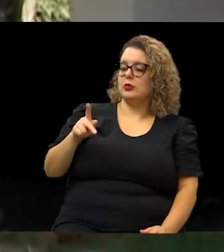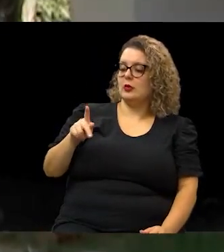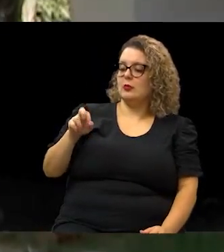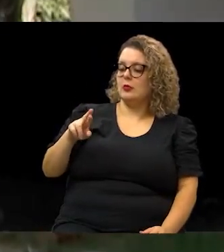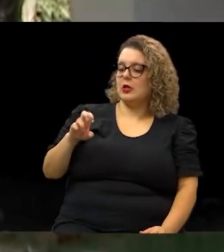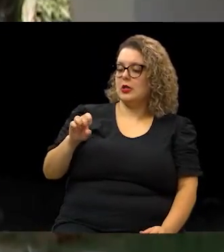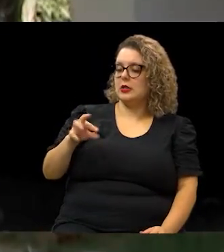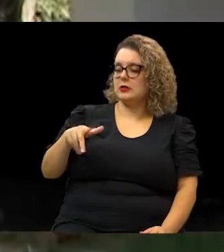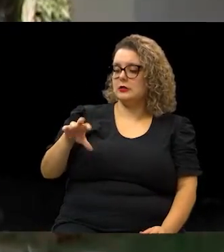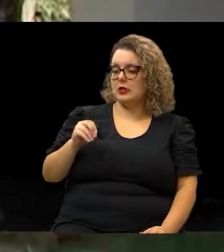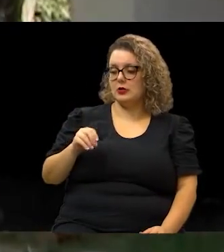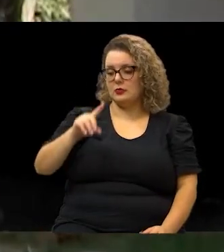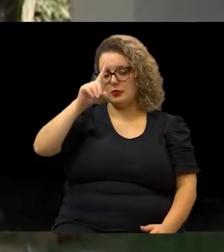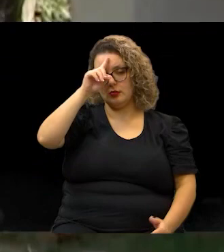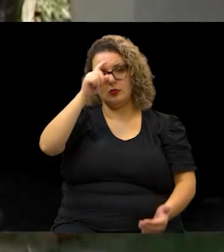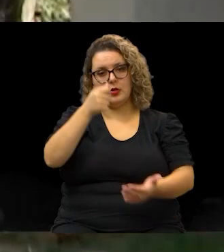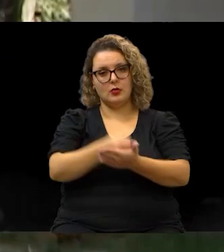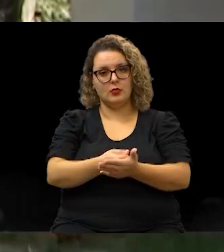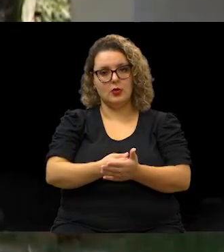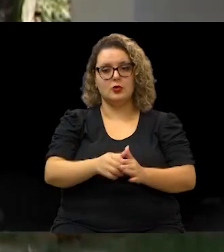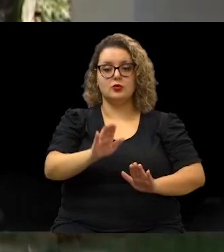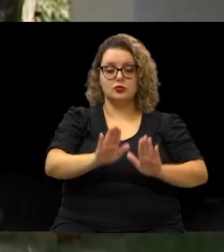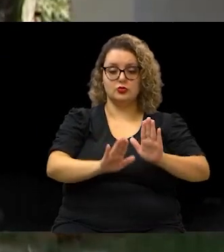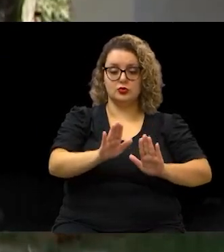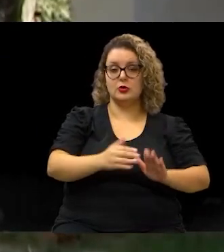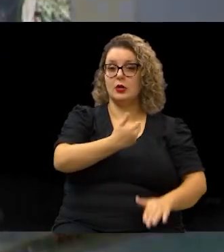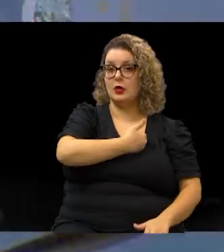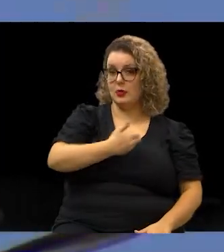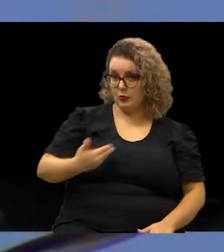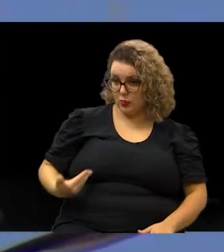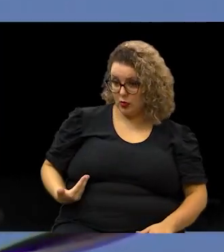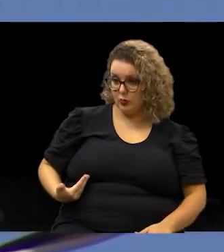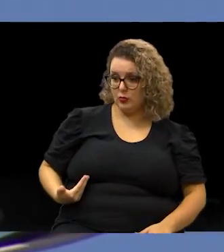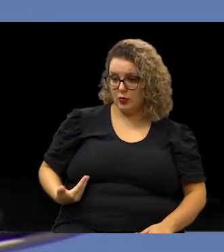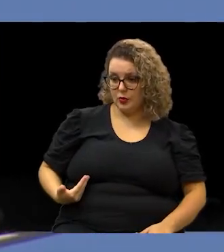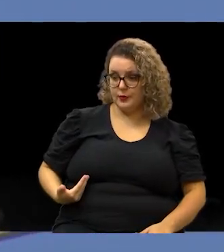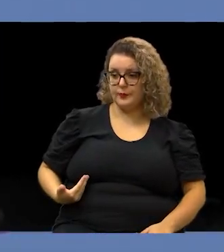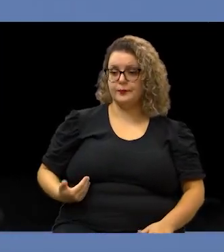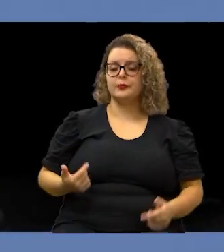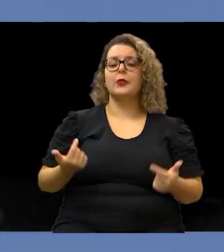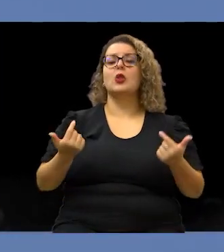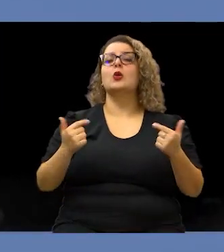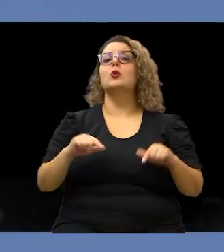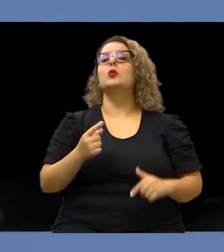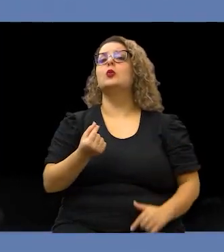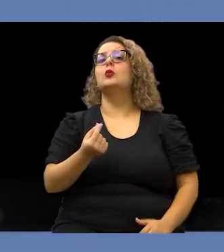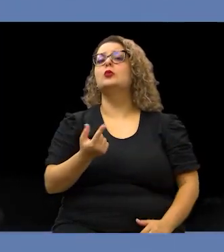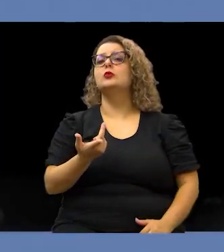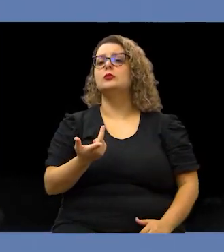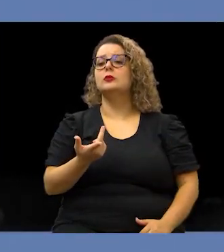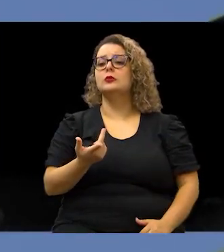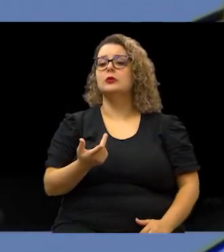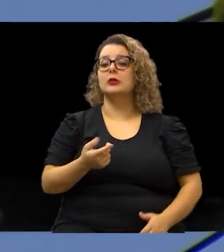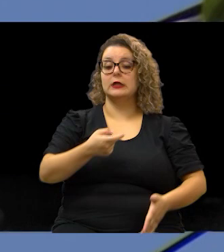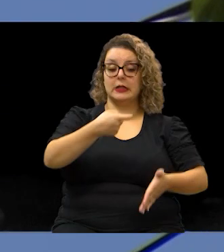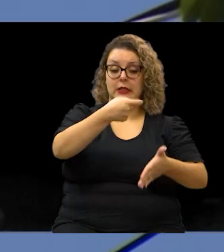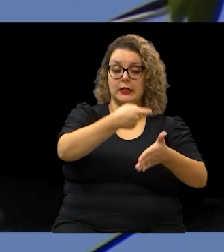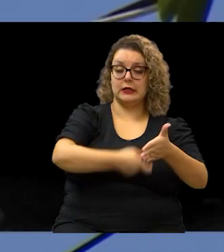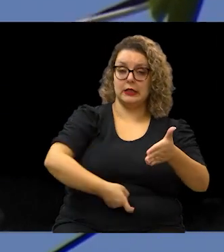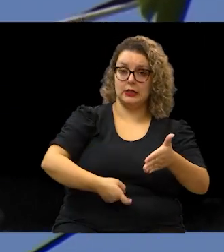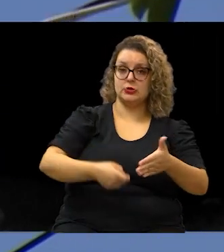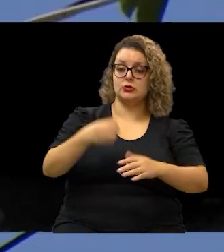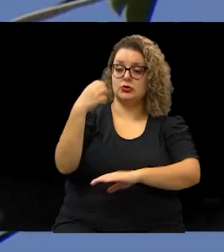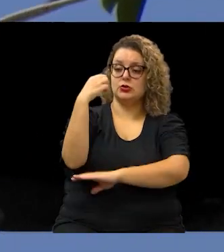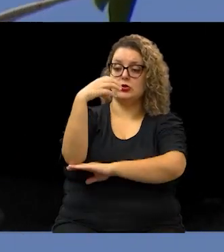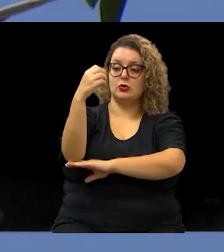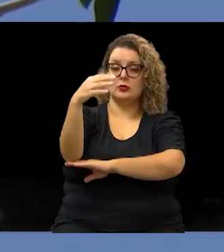que foi definido na licitação pública. Da onde vem esse dinheiro? Da taxa de iluminação